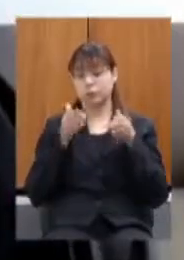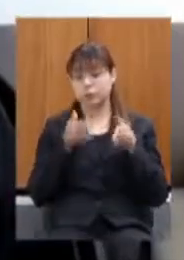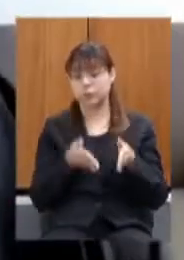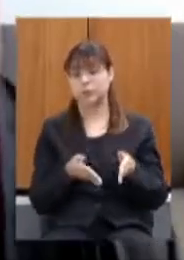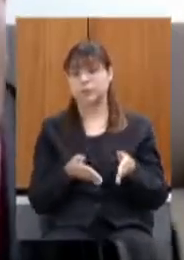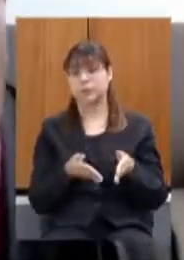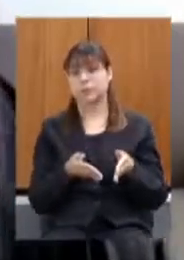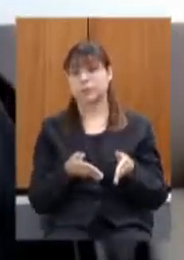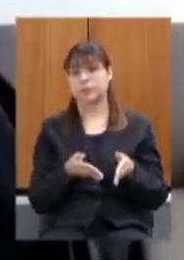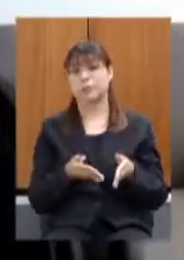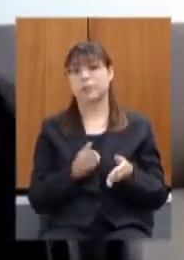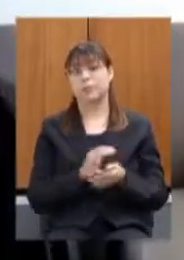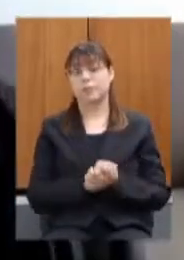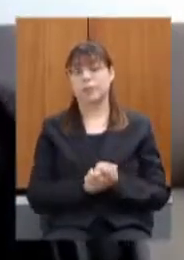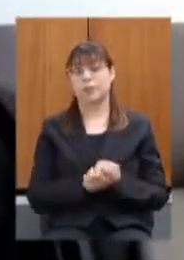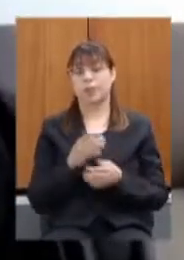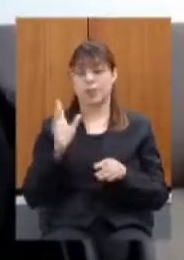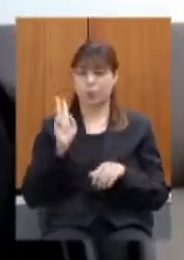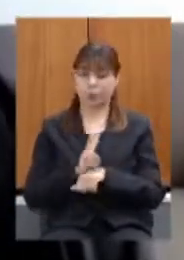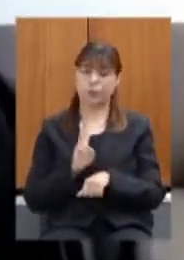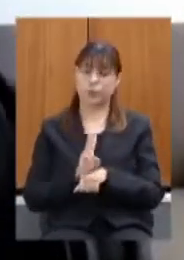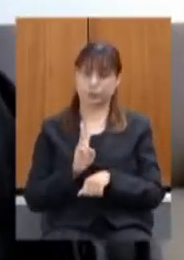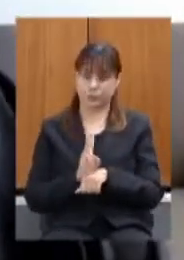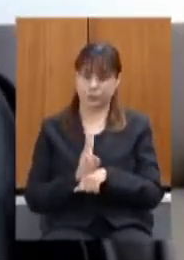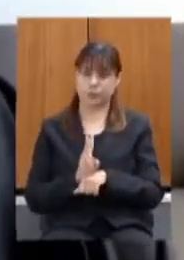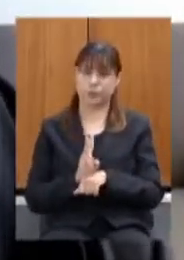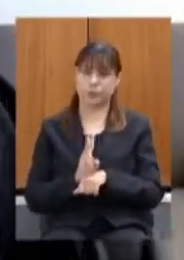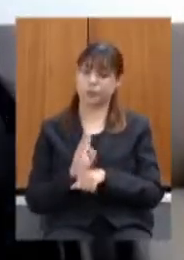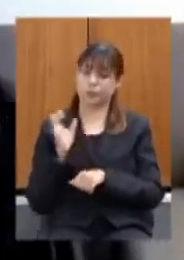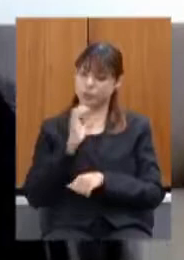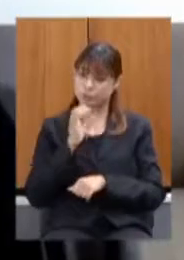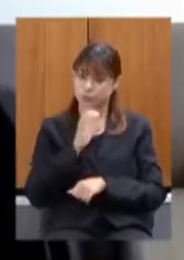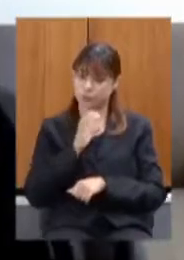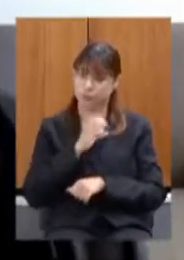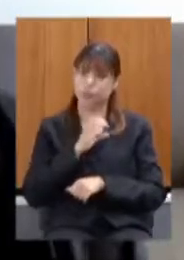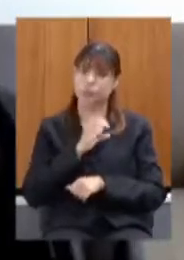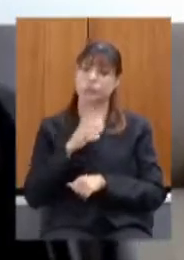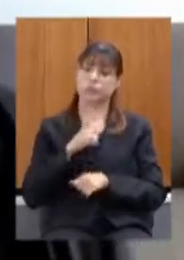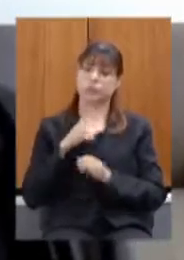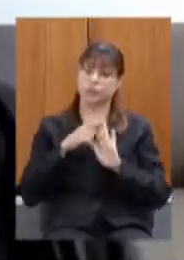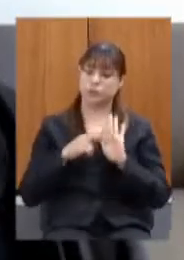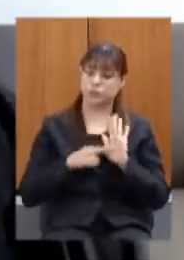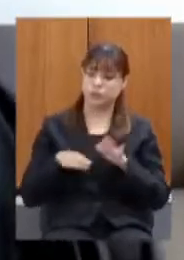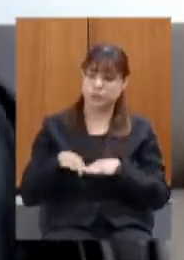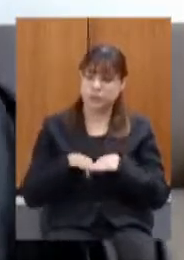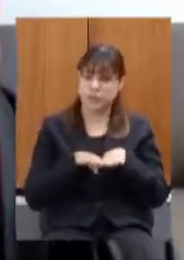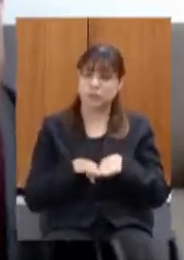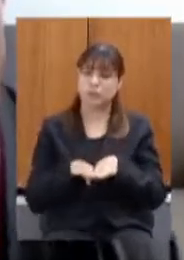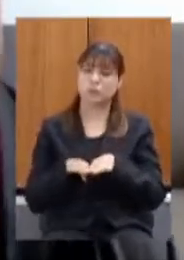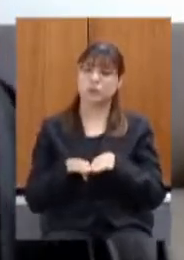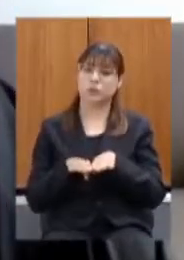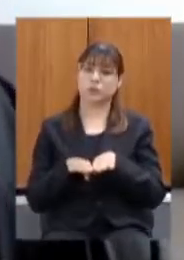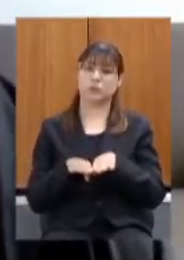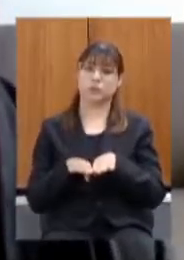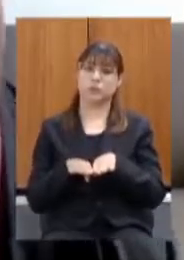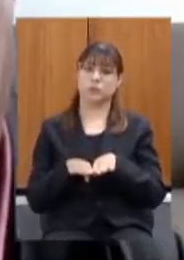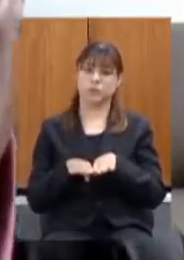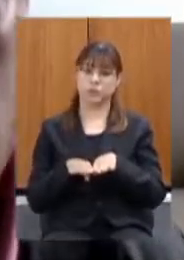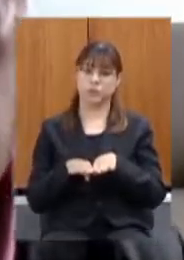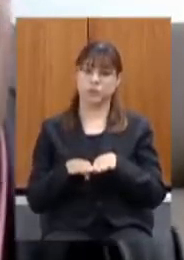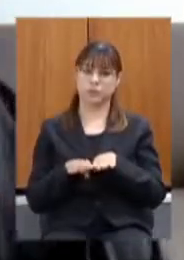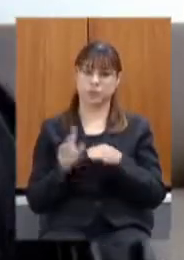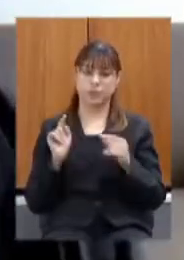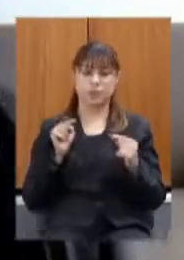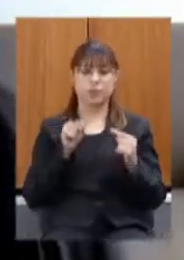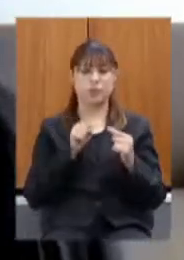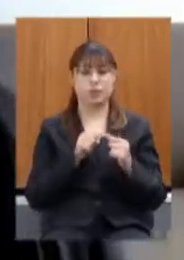é tópico é provisório é instantâneo é regulatório é para com destinação não